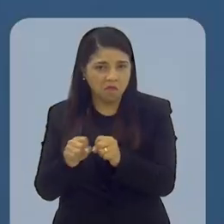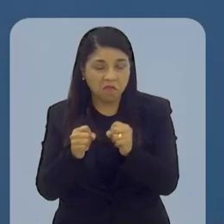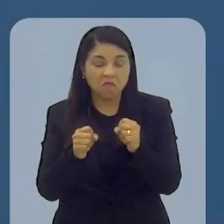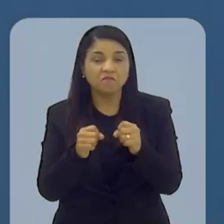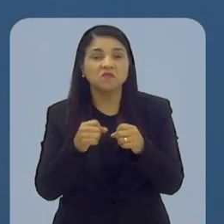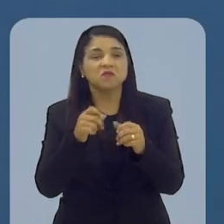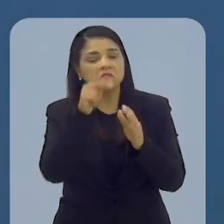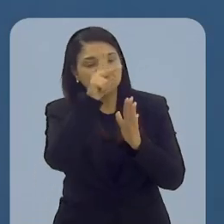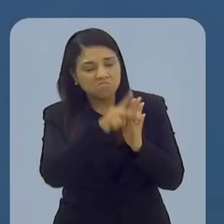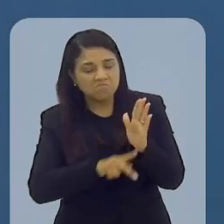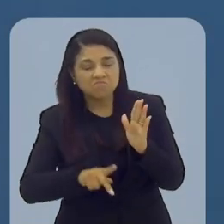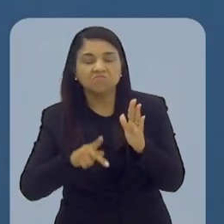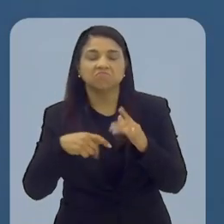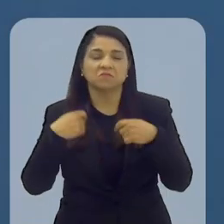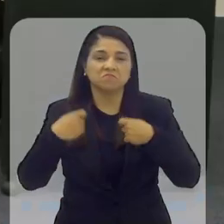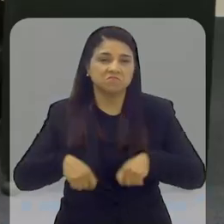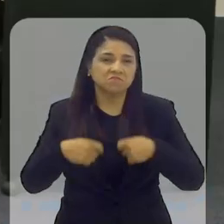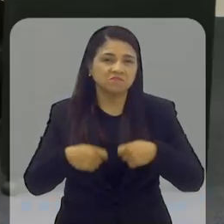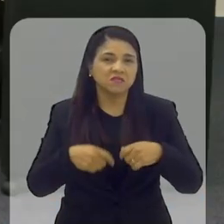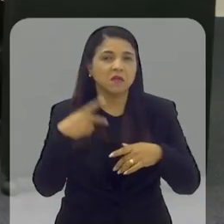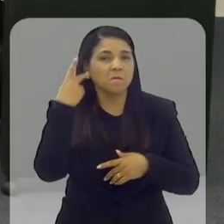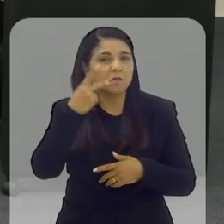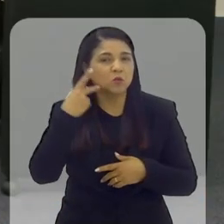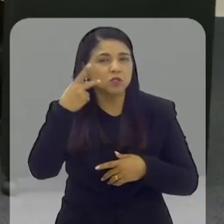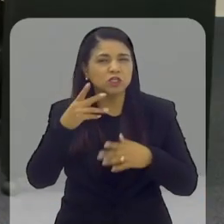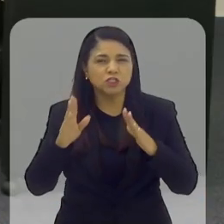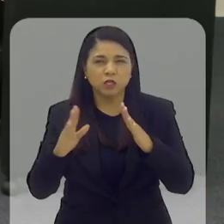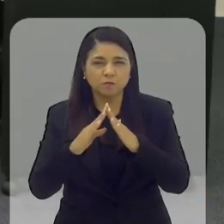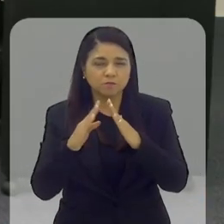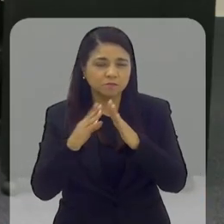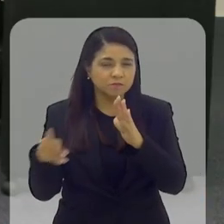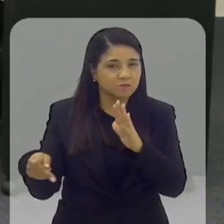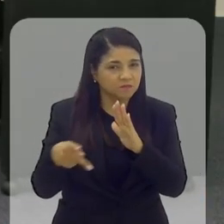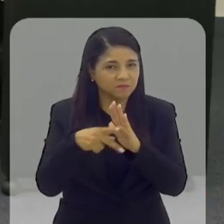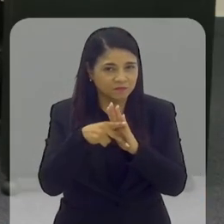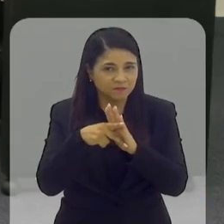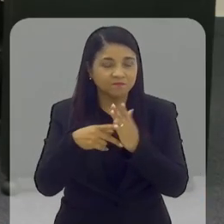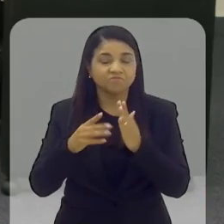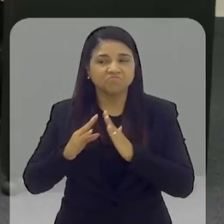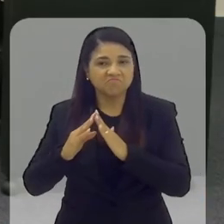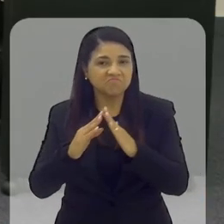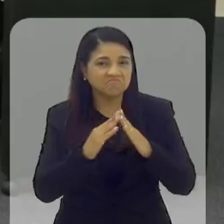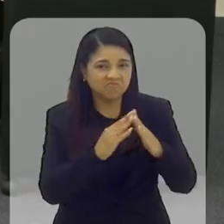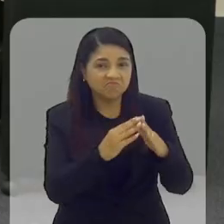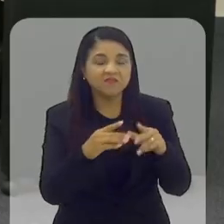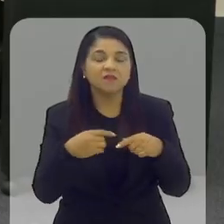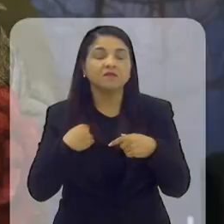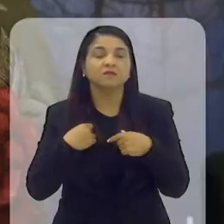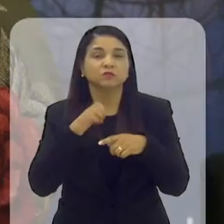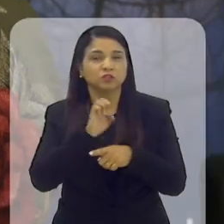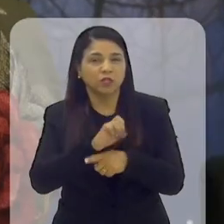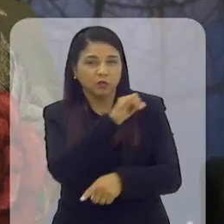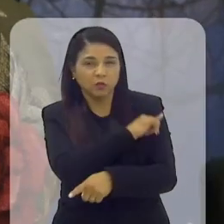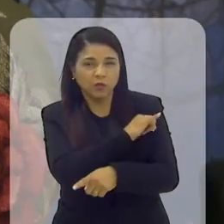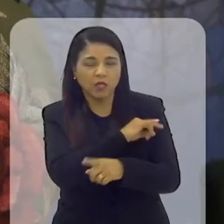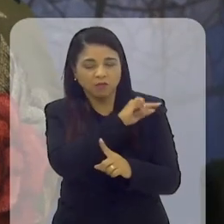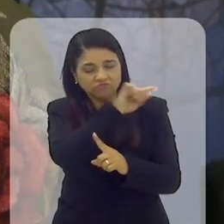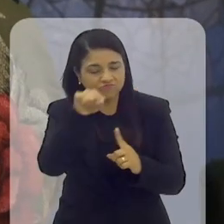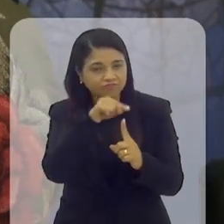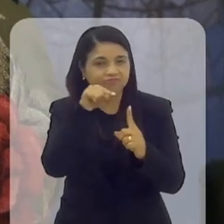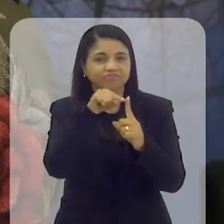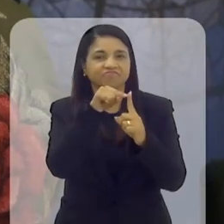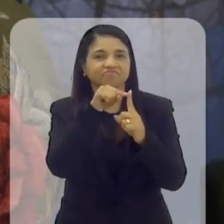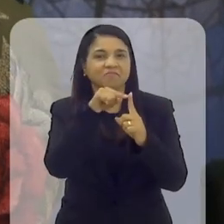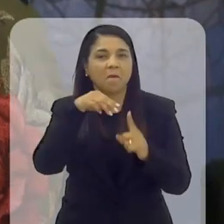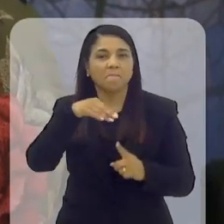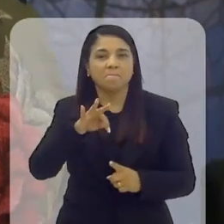necessidade de um programa habituacional, de políticas habitacionais para o E aí nós transformamos no Metas do